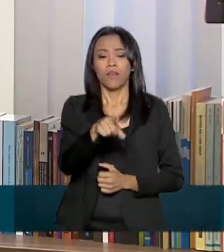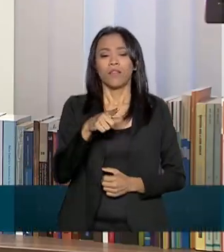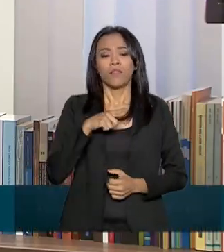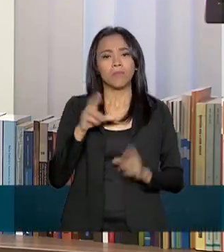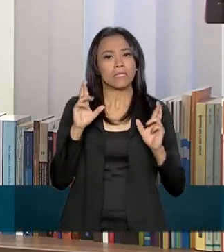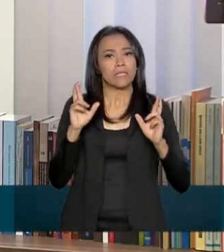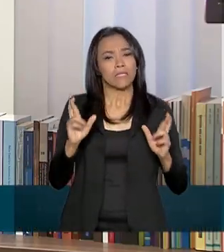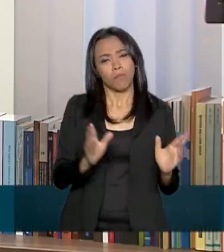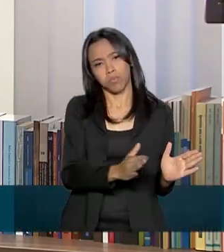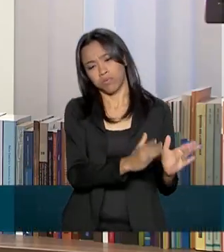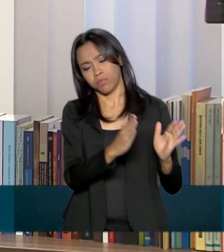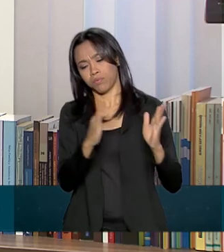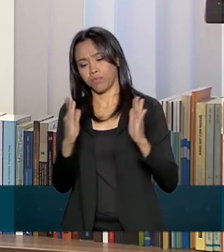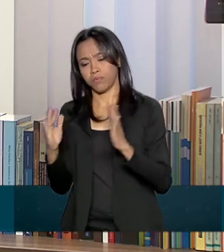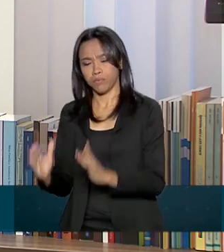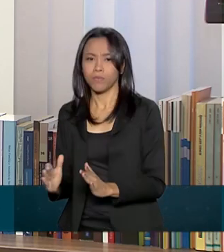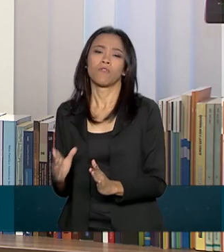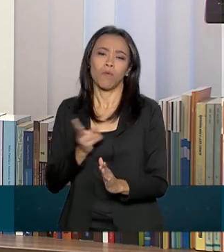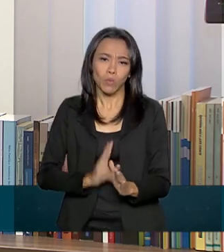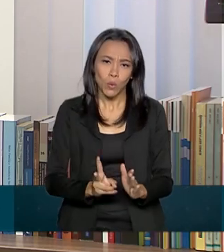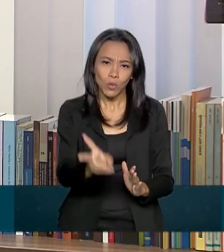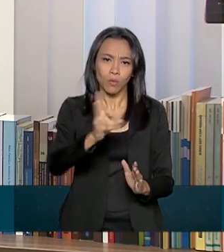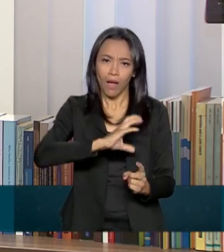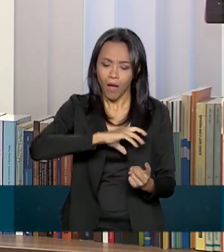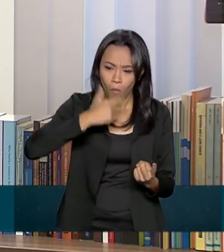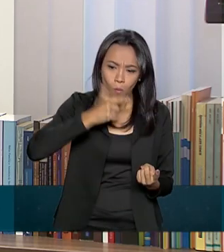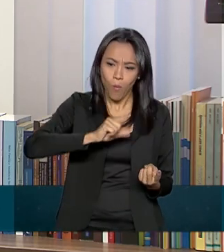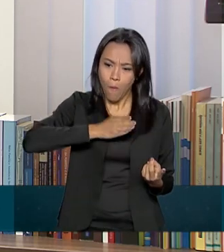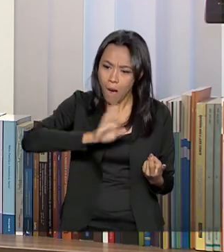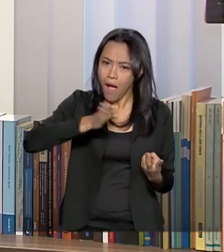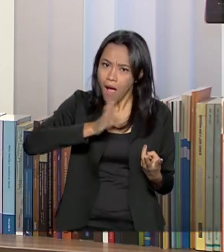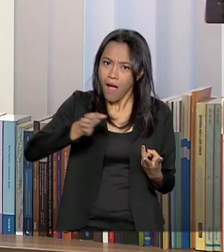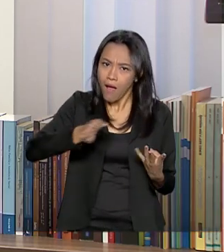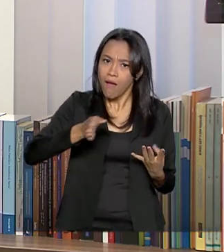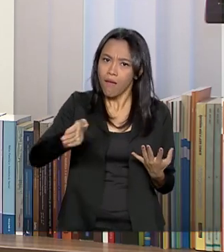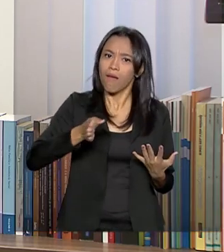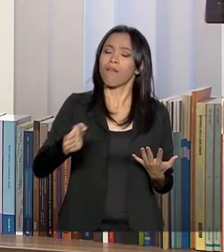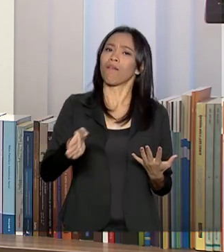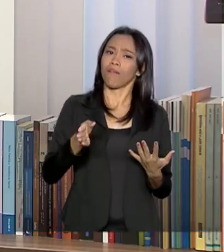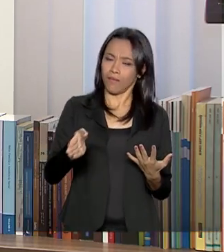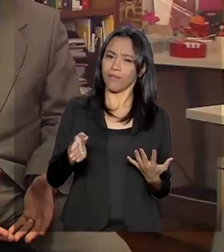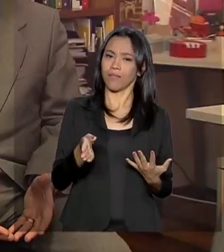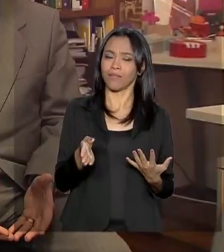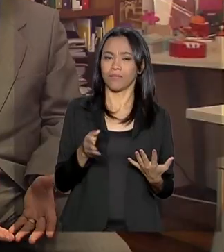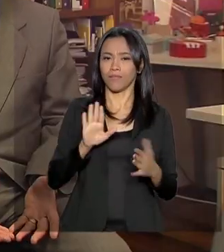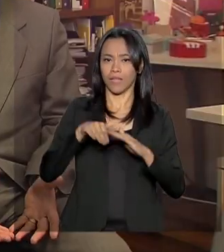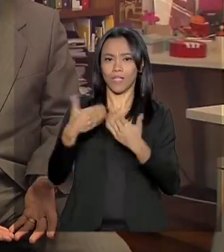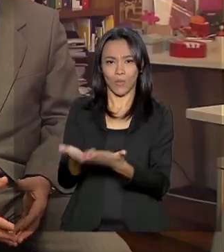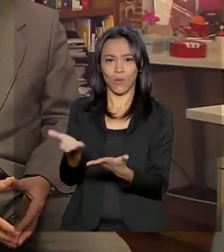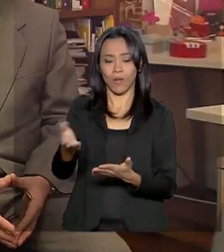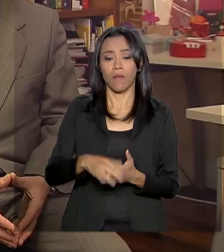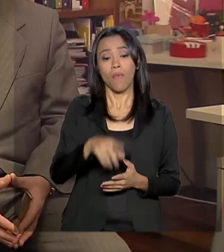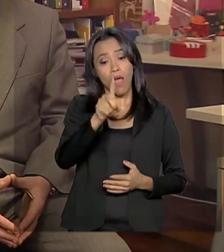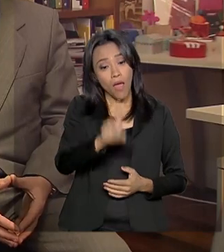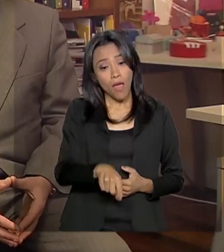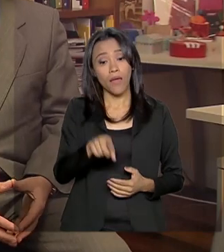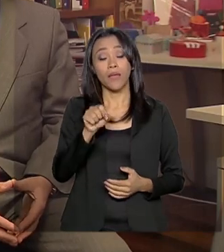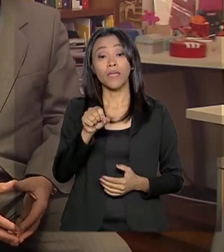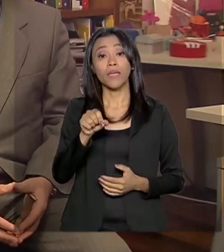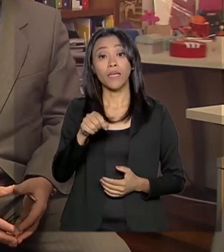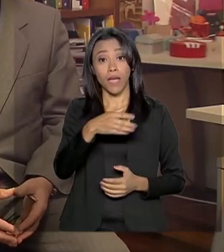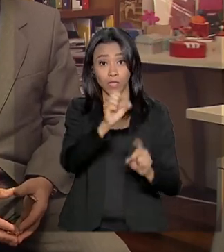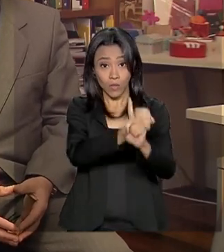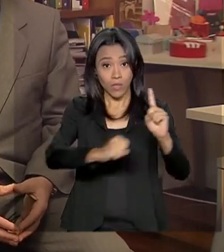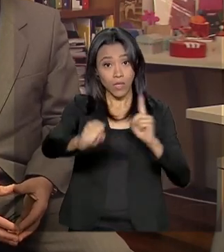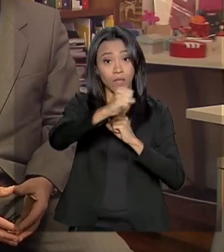ano, continuar batendo esse recorde, identificando cada vez mais as crianças dentro do processo escolar. É uma maneira de a sociedade receber de